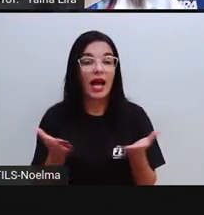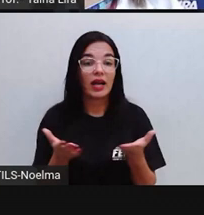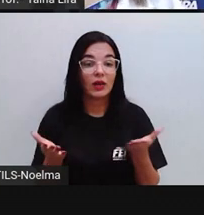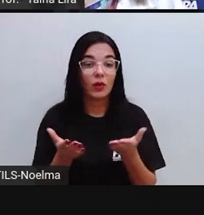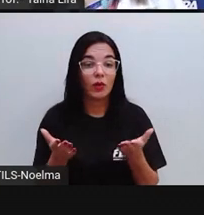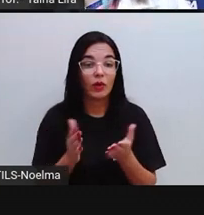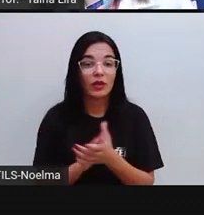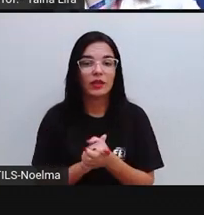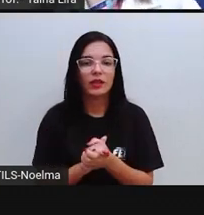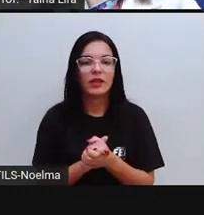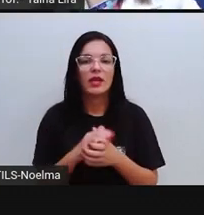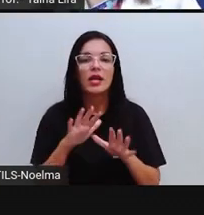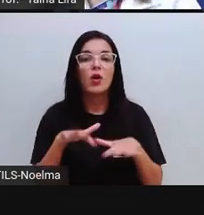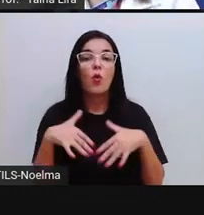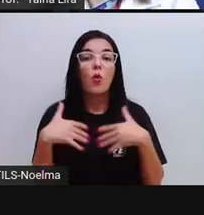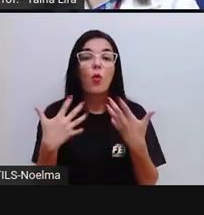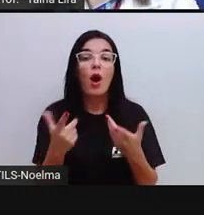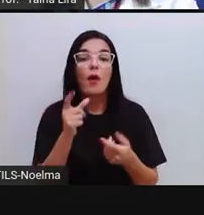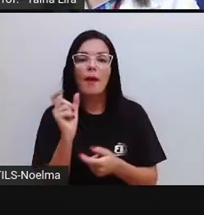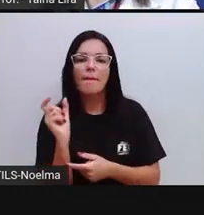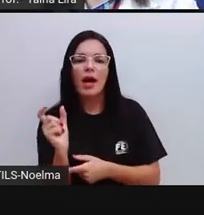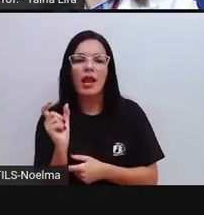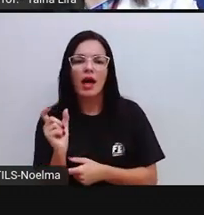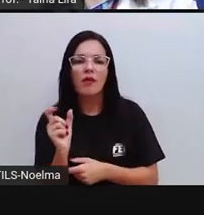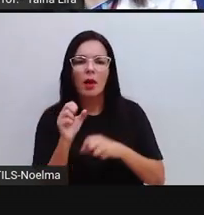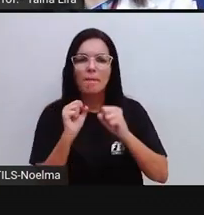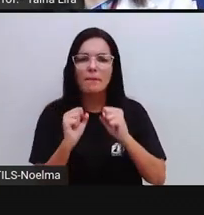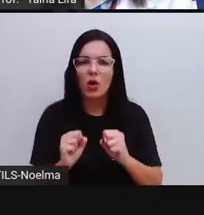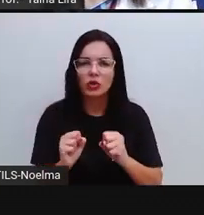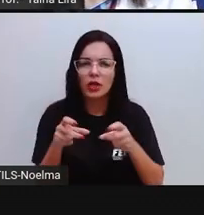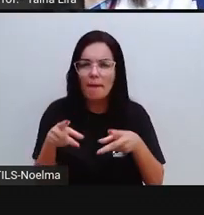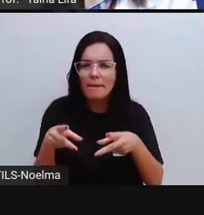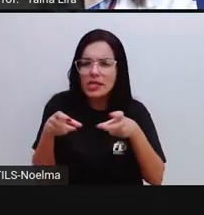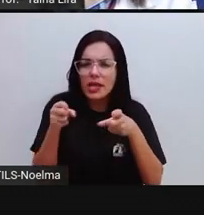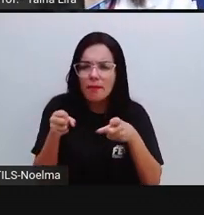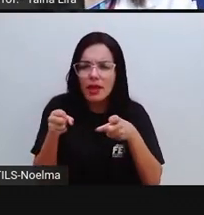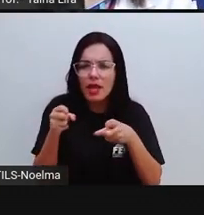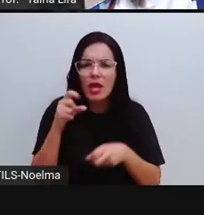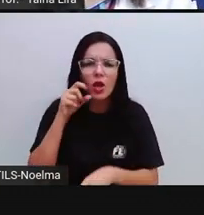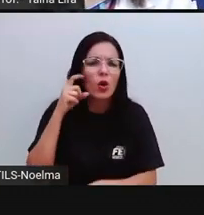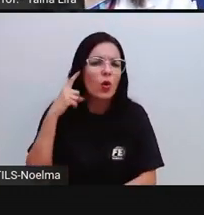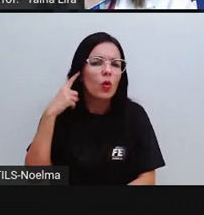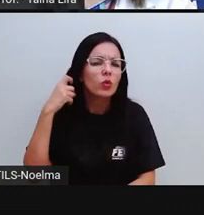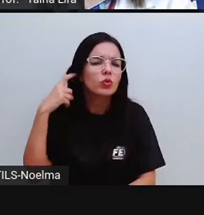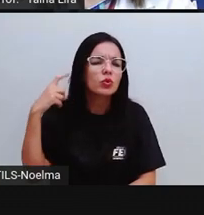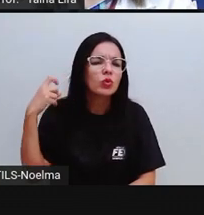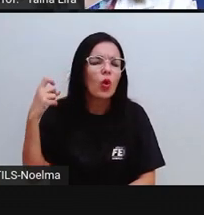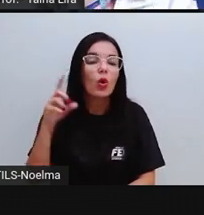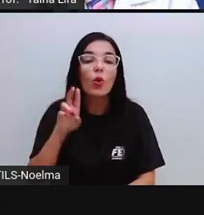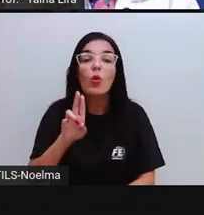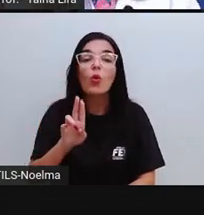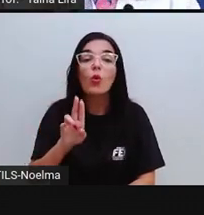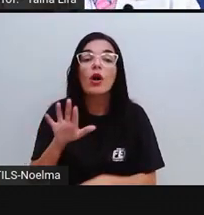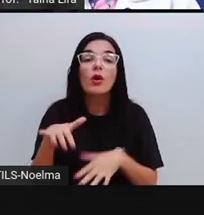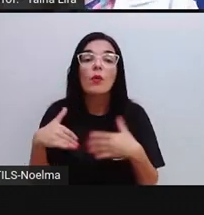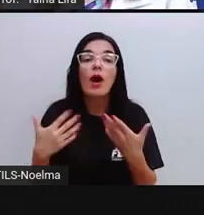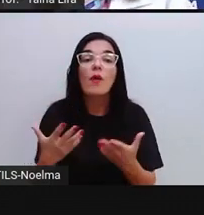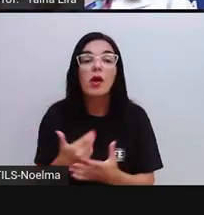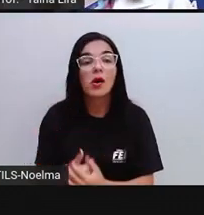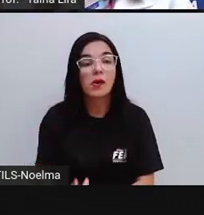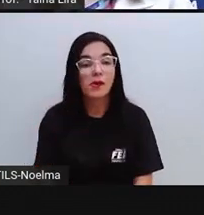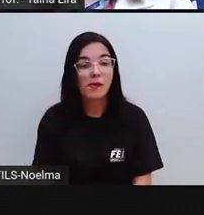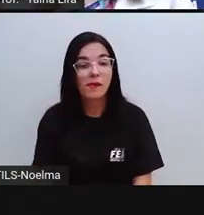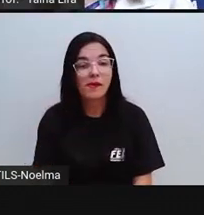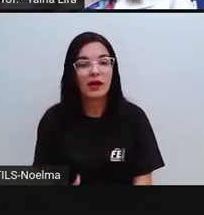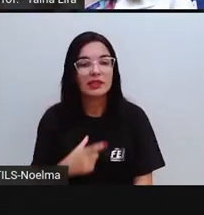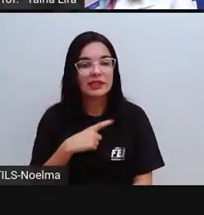Bom, em qual destas palavras podemos perceber o som da letra U? Agora a Pro trouxe